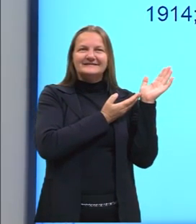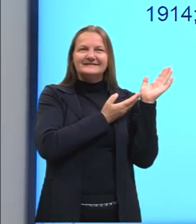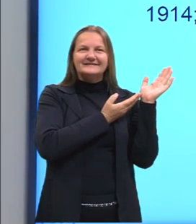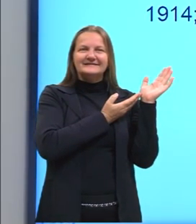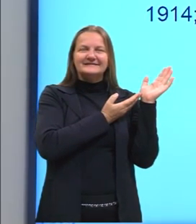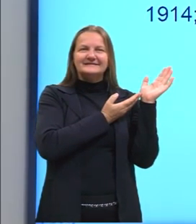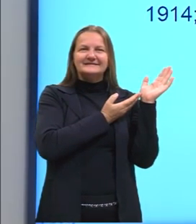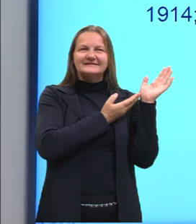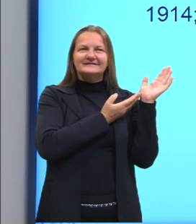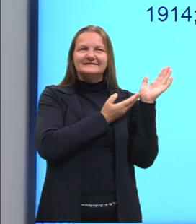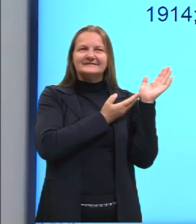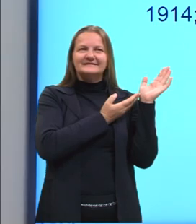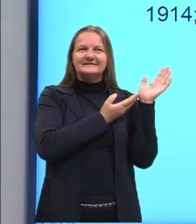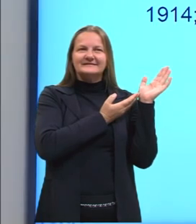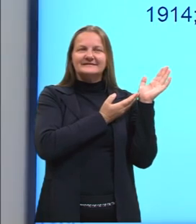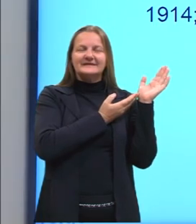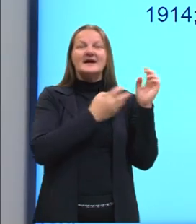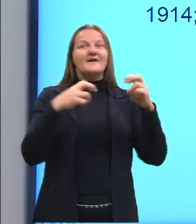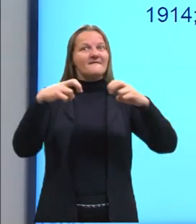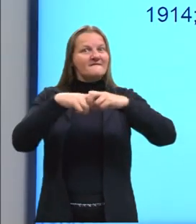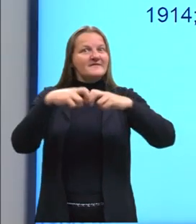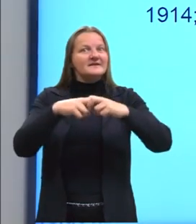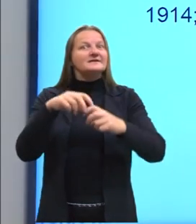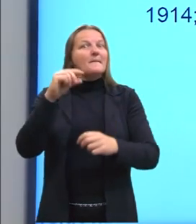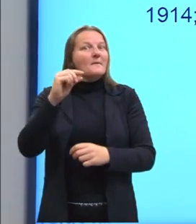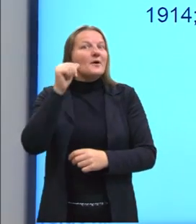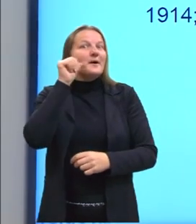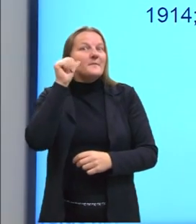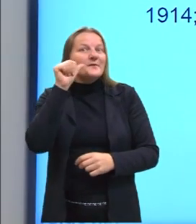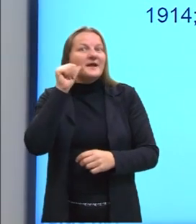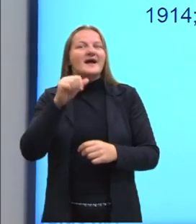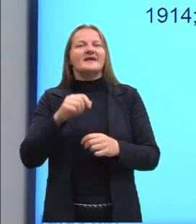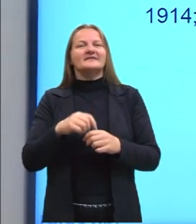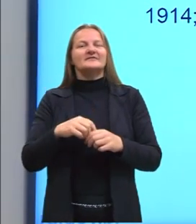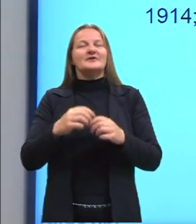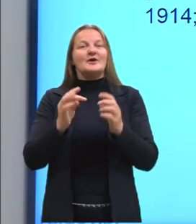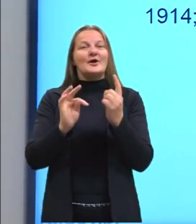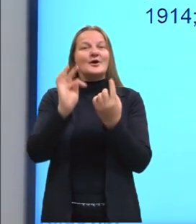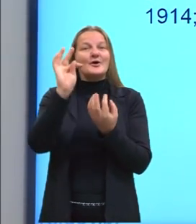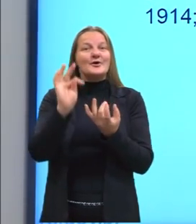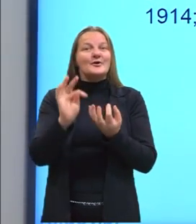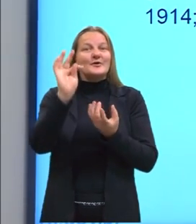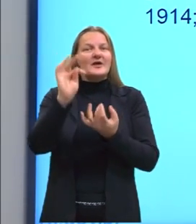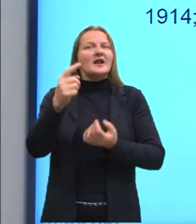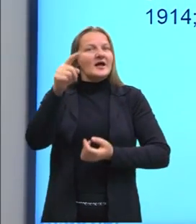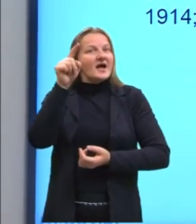relacionadas à física, o estudo da termodinâmica, é uma inventora.